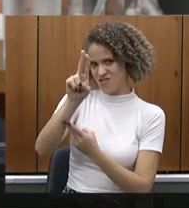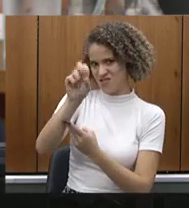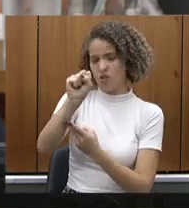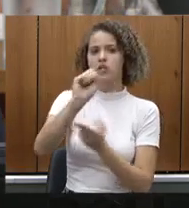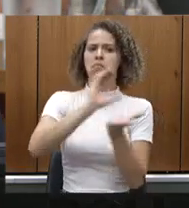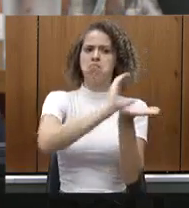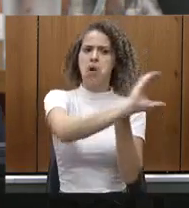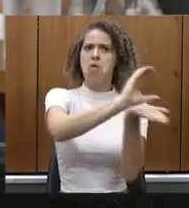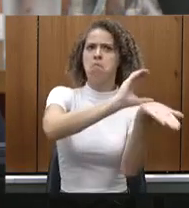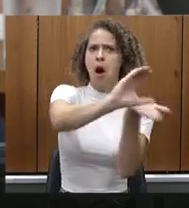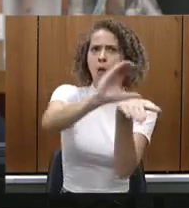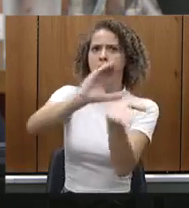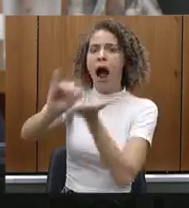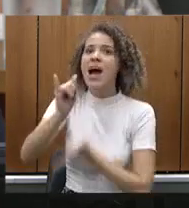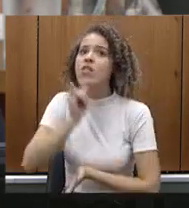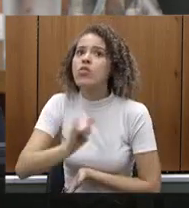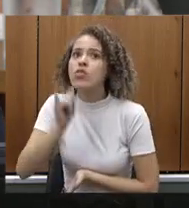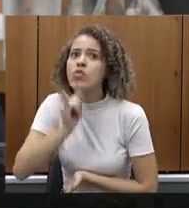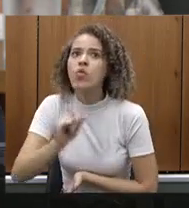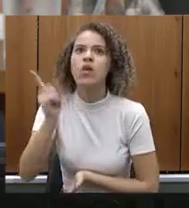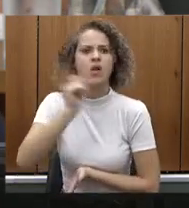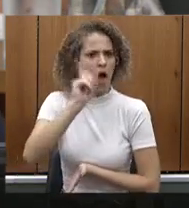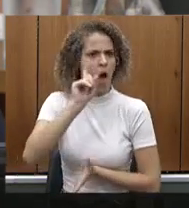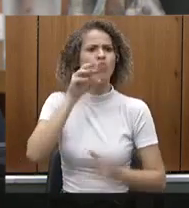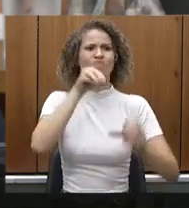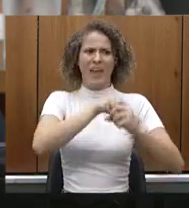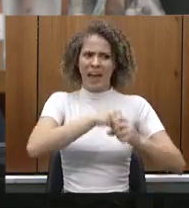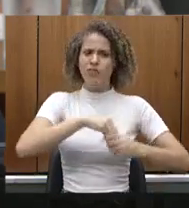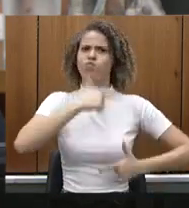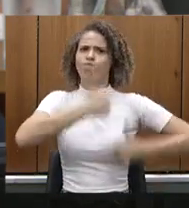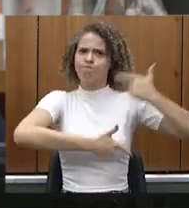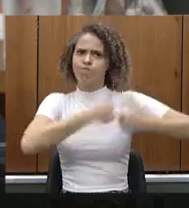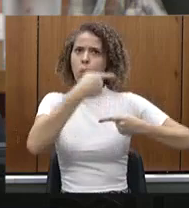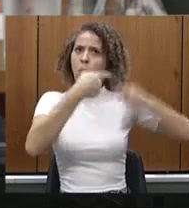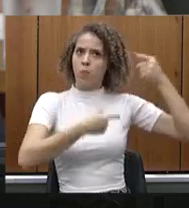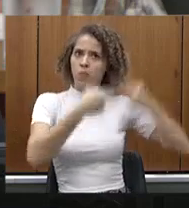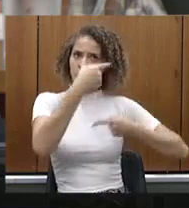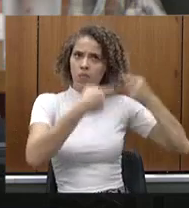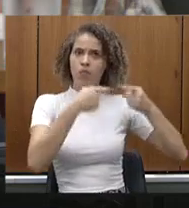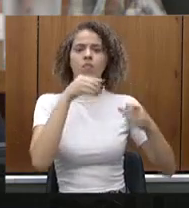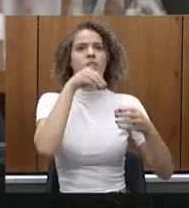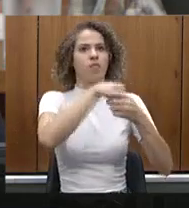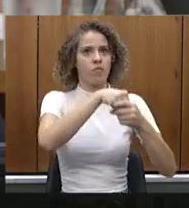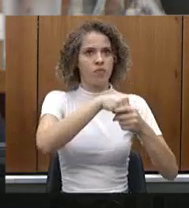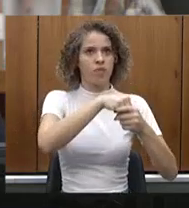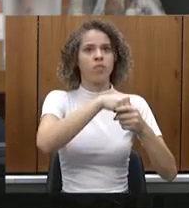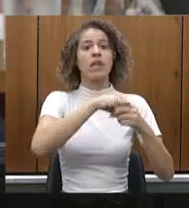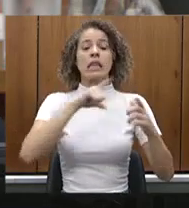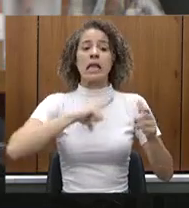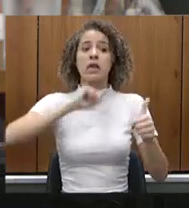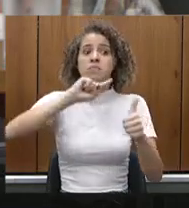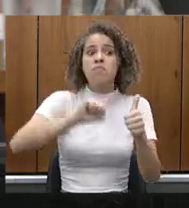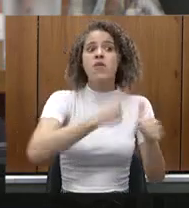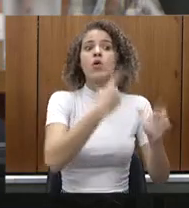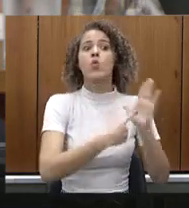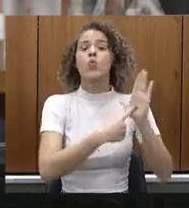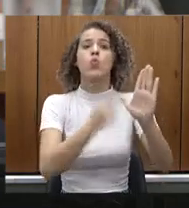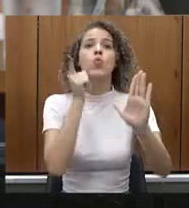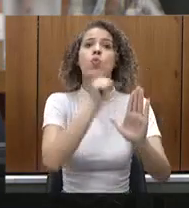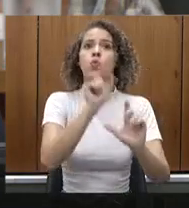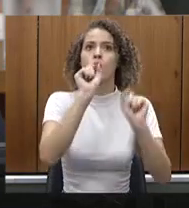municípios à toa, não. Estamos fazendo grandes políticas e nós temos aí um destaque, que, pela primeira vez, um recurso